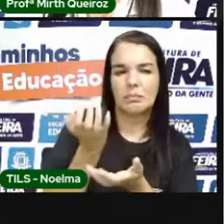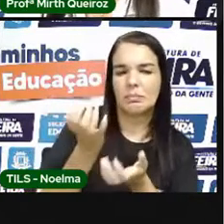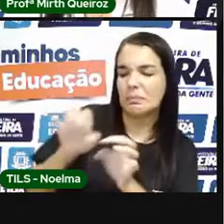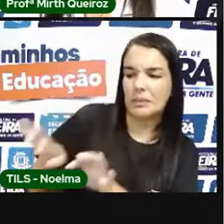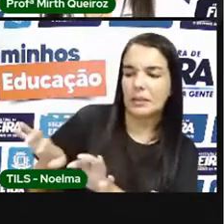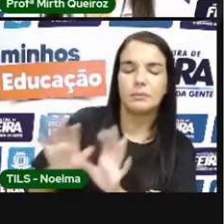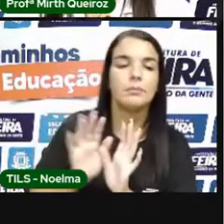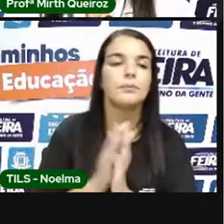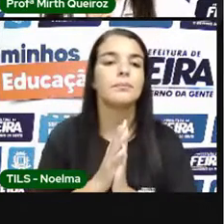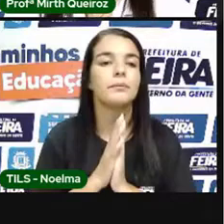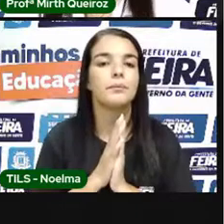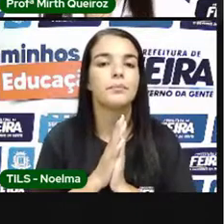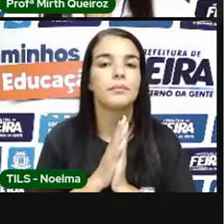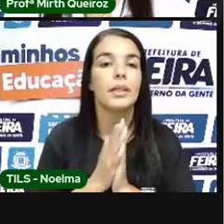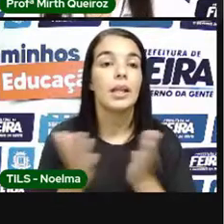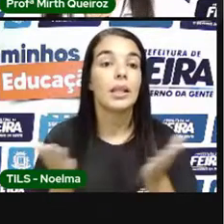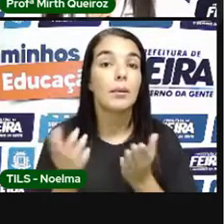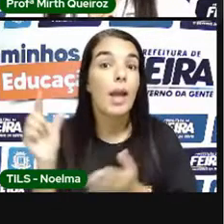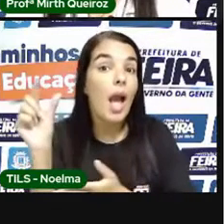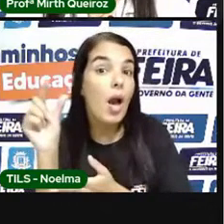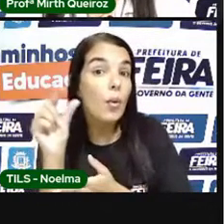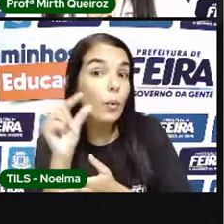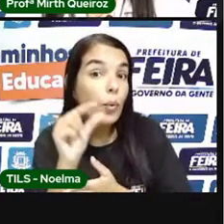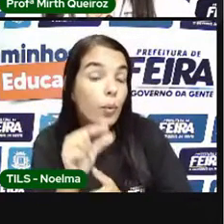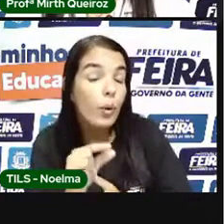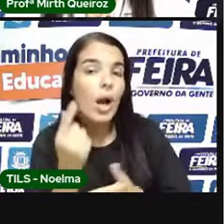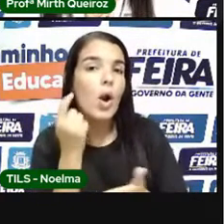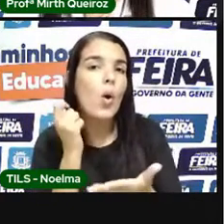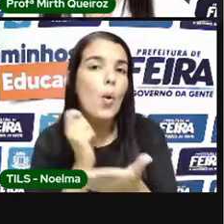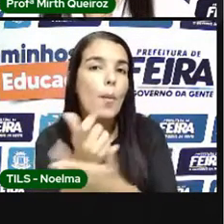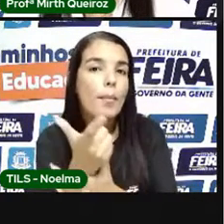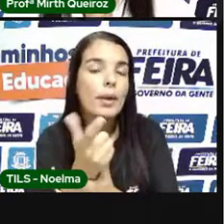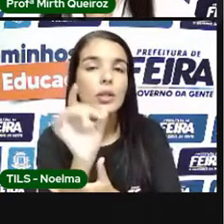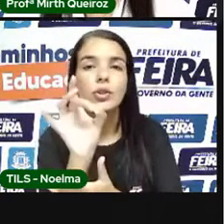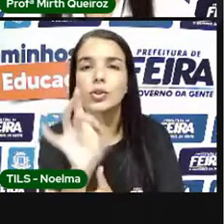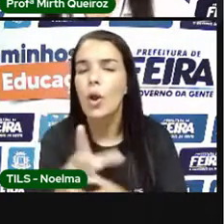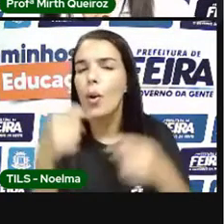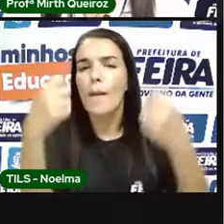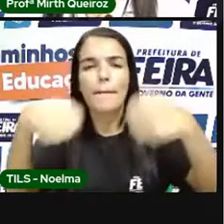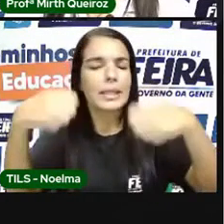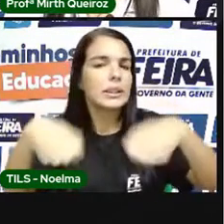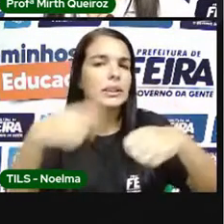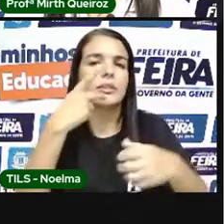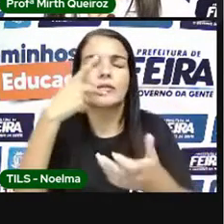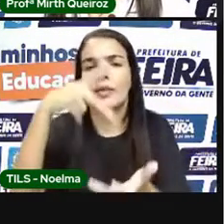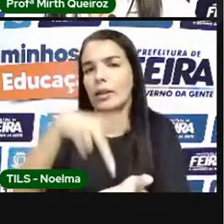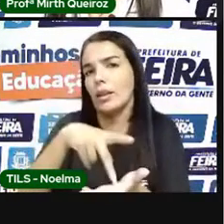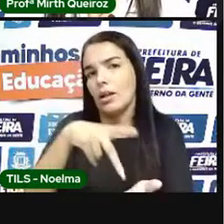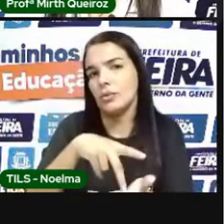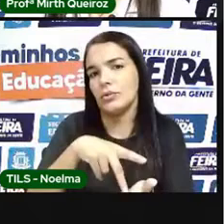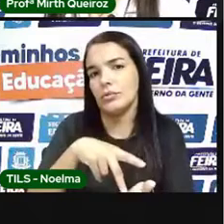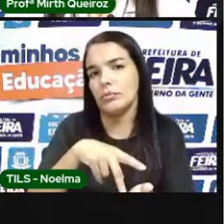O meio ambiente Reduzir também Comprar apenas O necessário Certo?